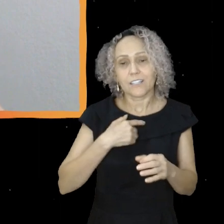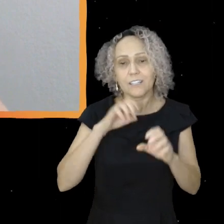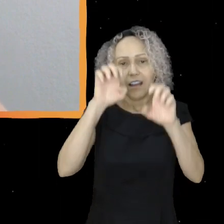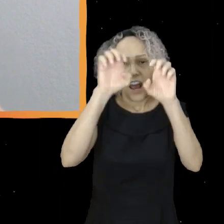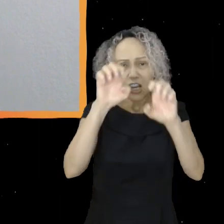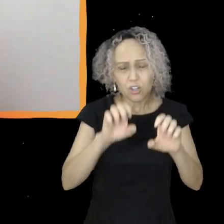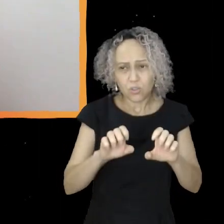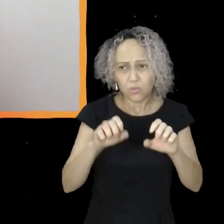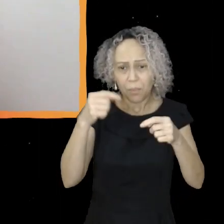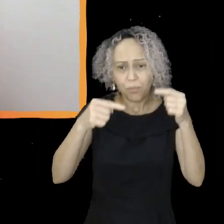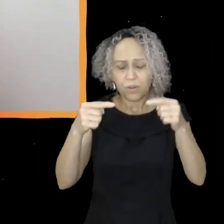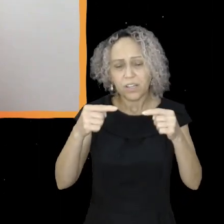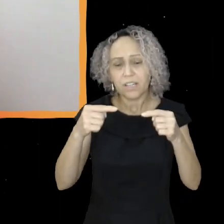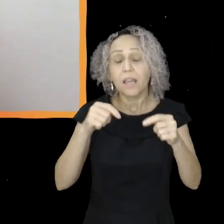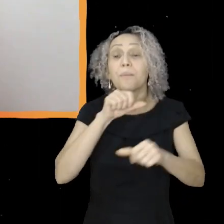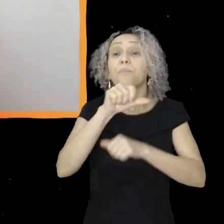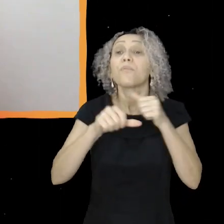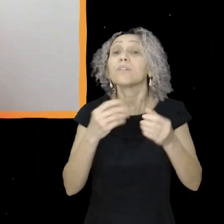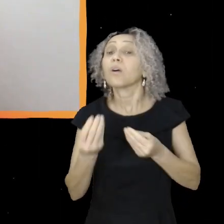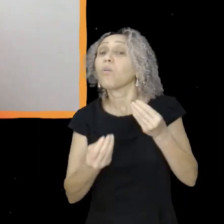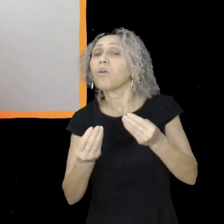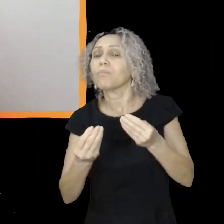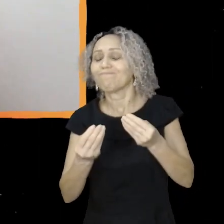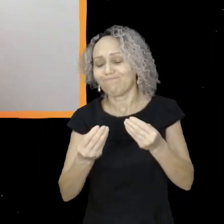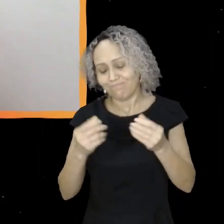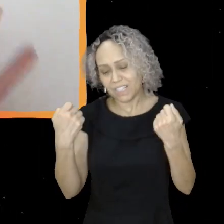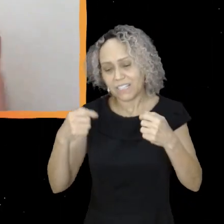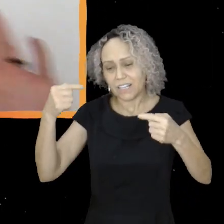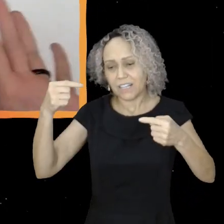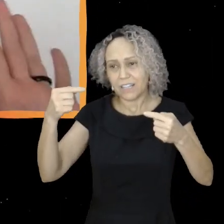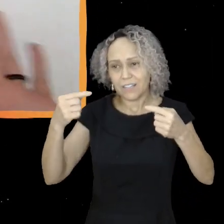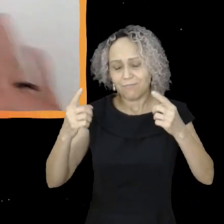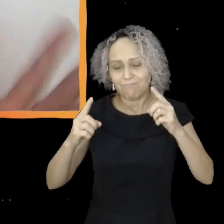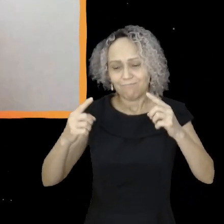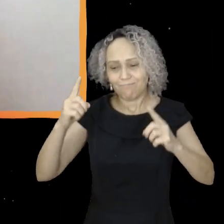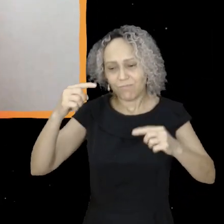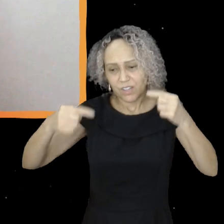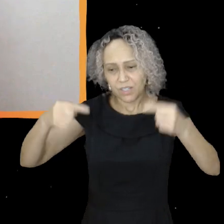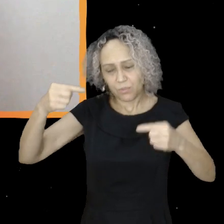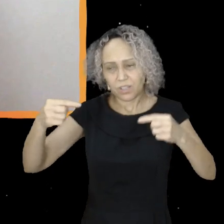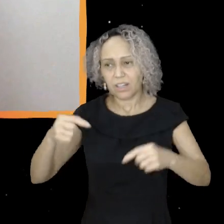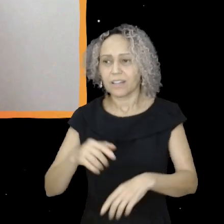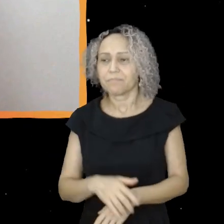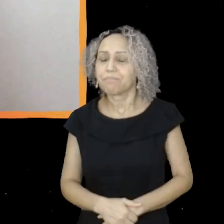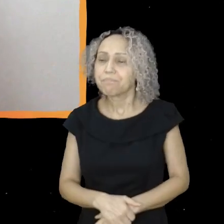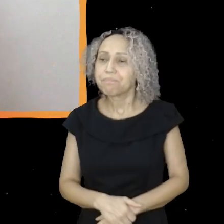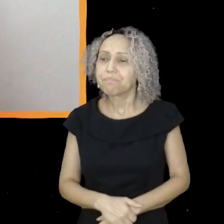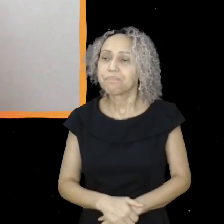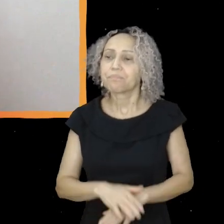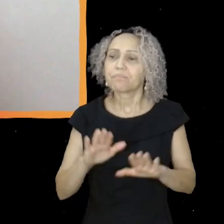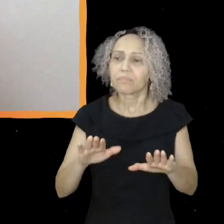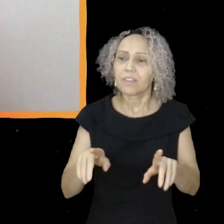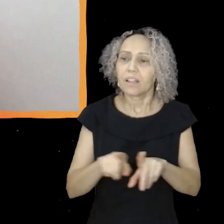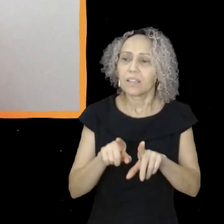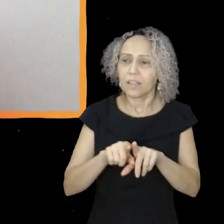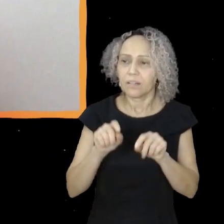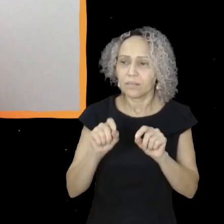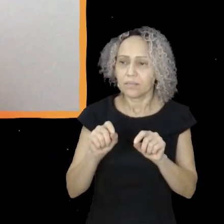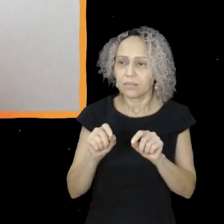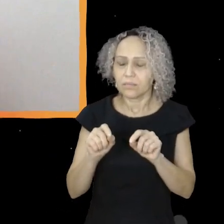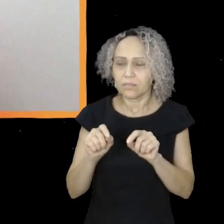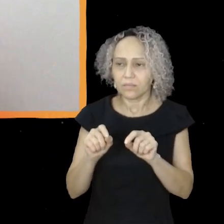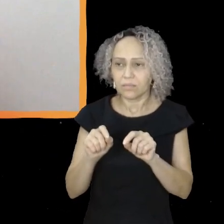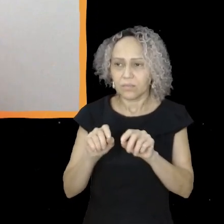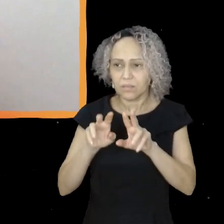Júlia mandou muito bem. Com certeza. E claro que tem esses comentários de vocês também, né? O Luiz comentou assim no episódio 14 sobre Petrobras